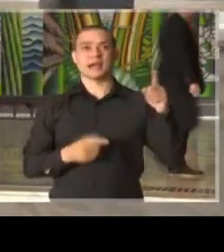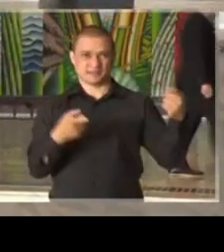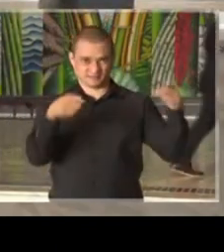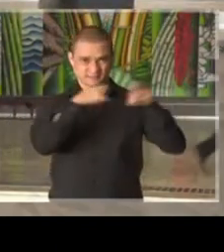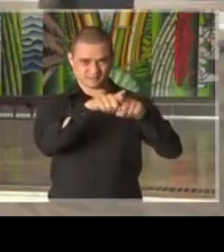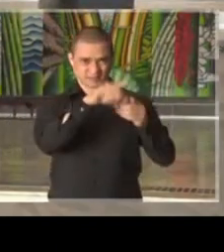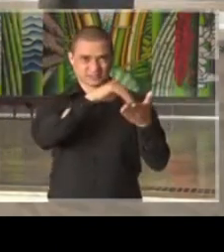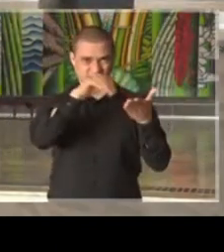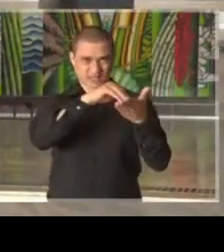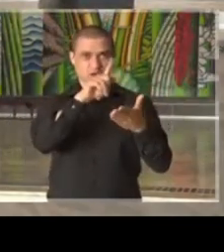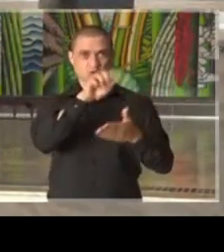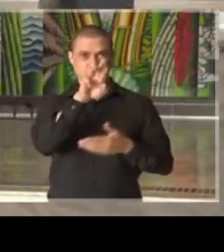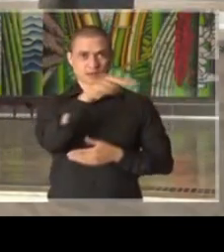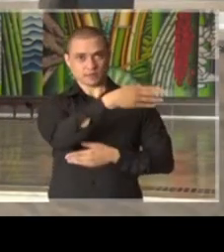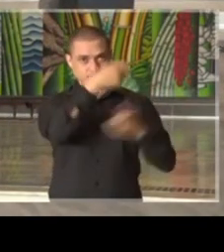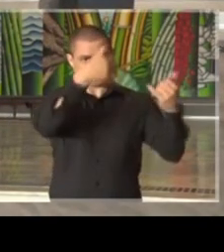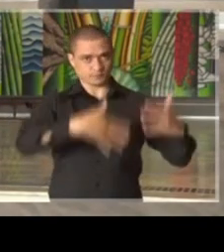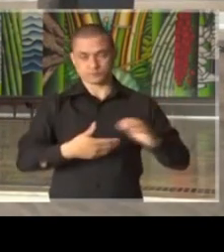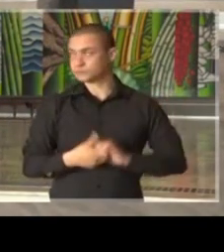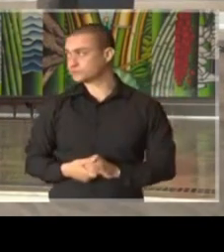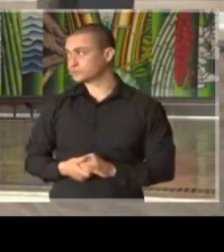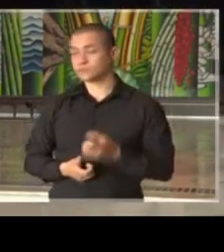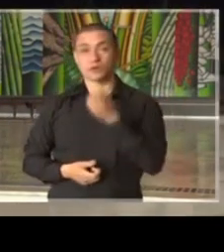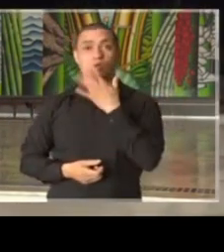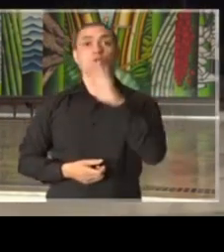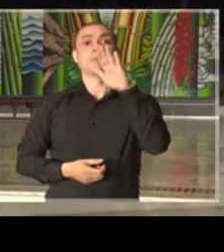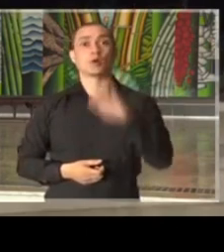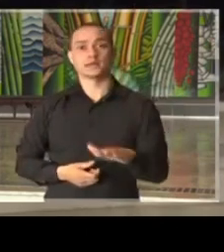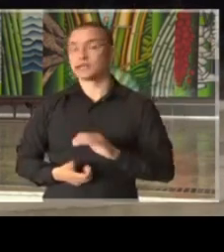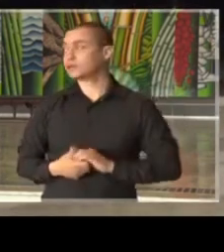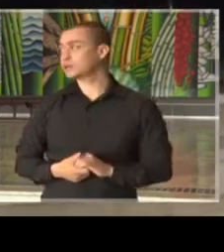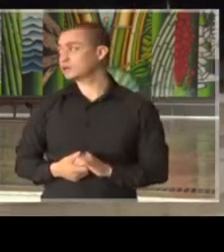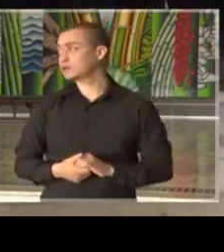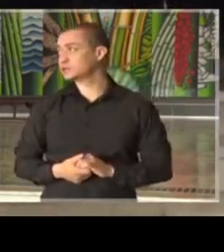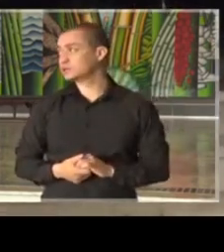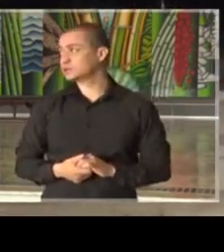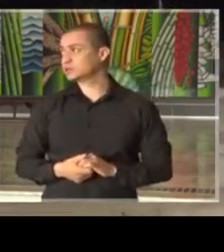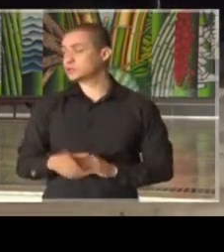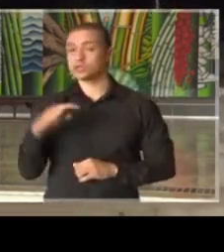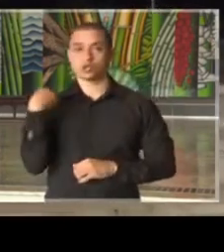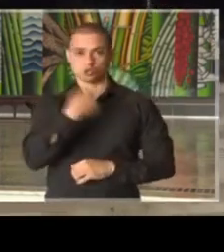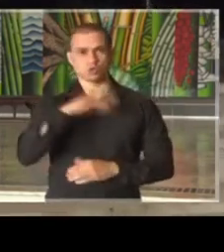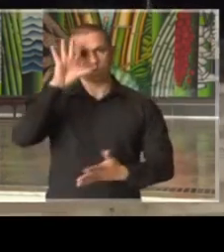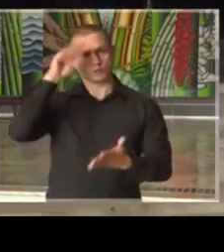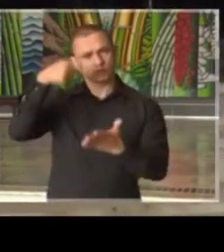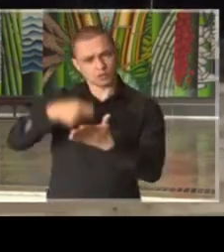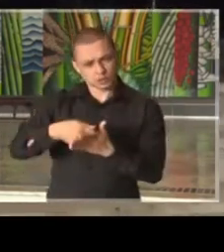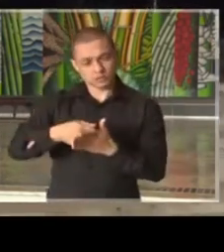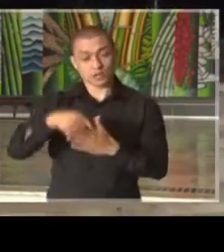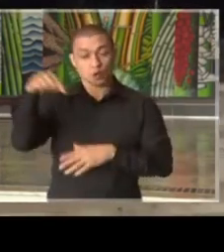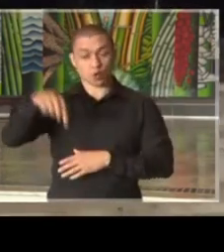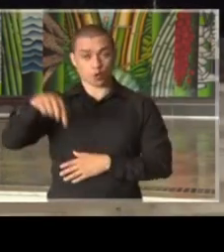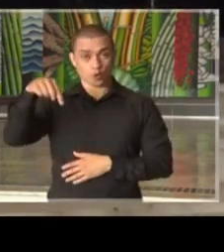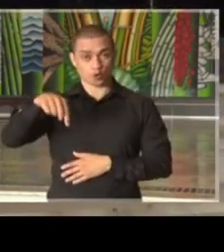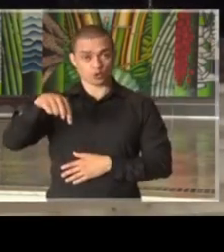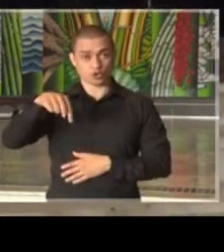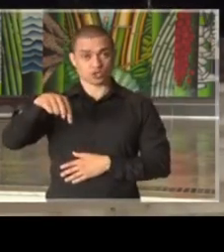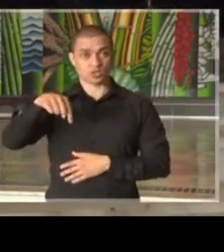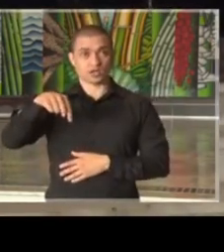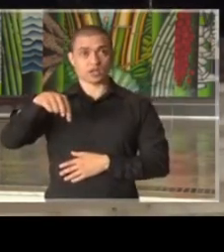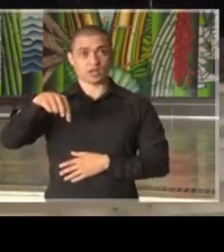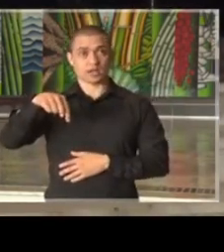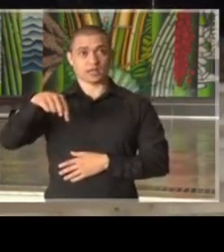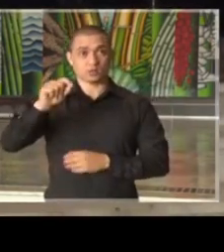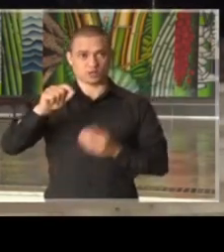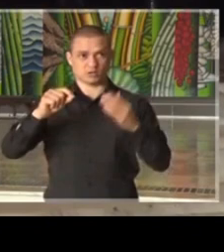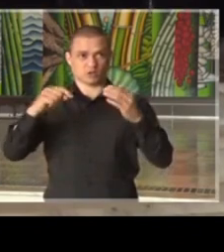Saúde, Zé Henrique Guerra. Doutor Davi Uipi. Boa tarde a todos. Nós estamos tomando decisões hoje em cima do que